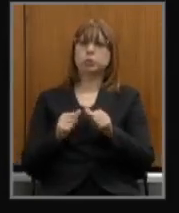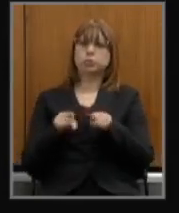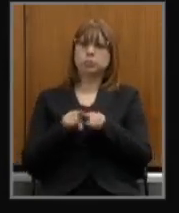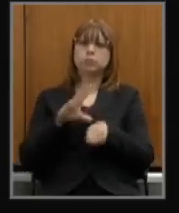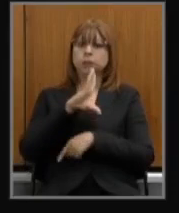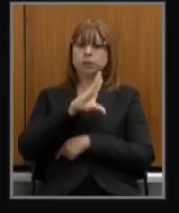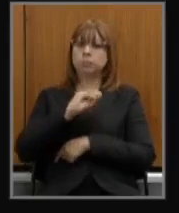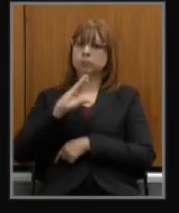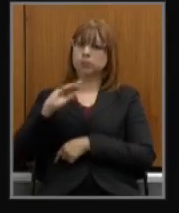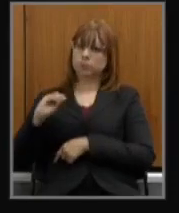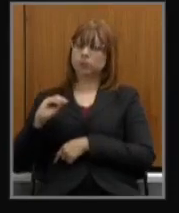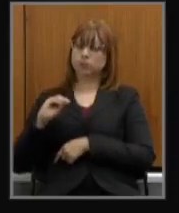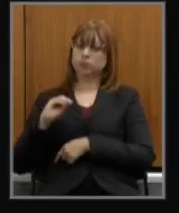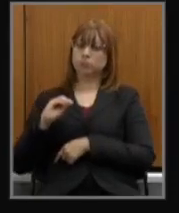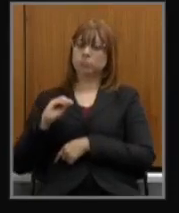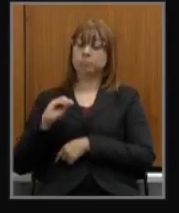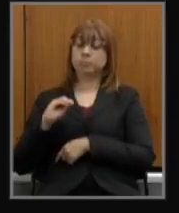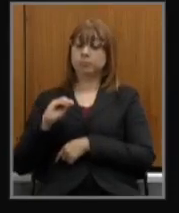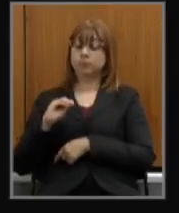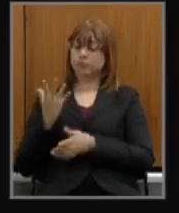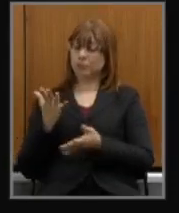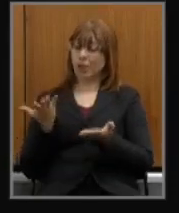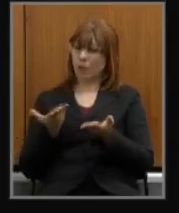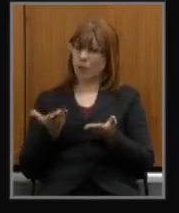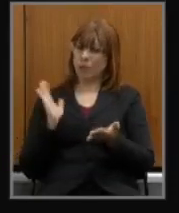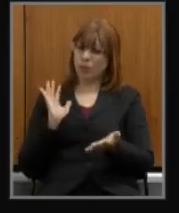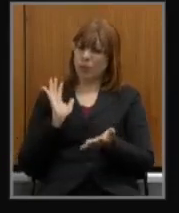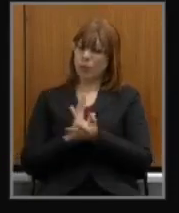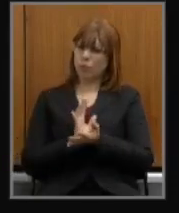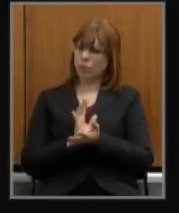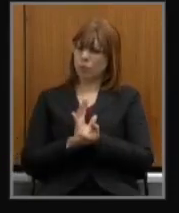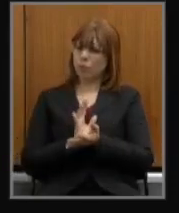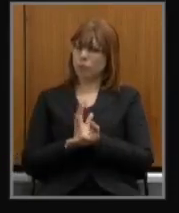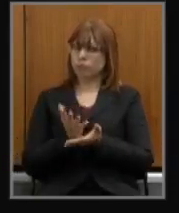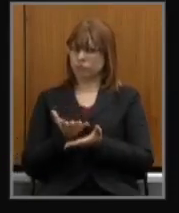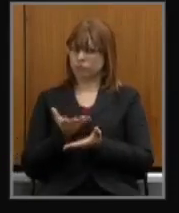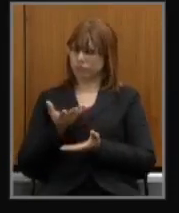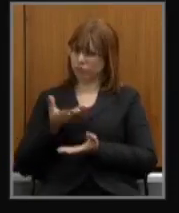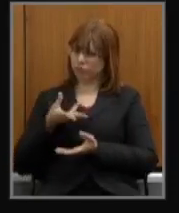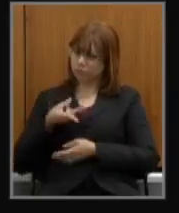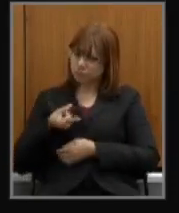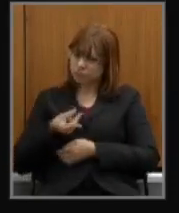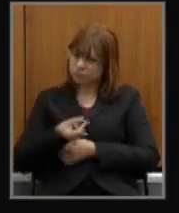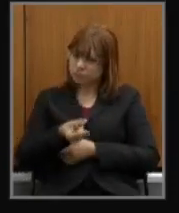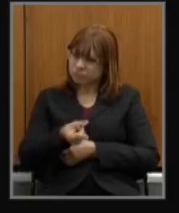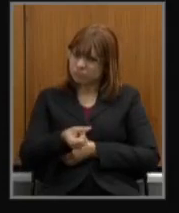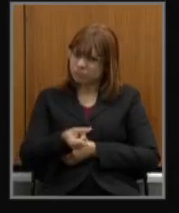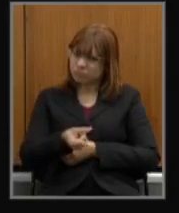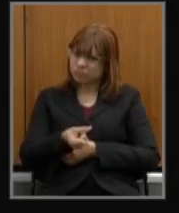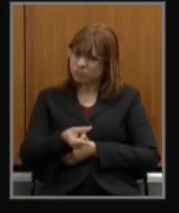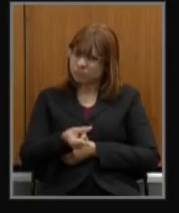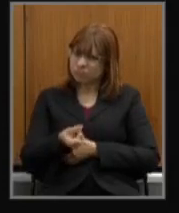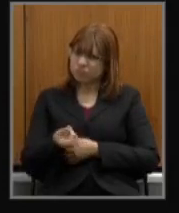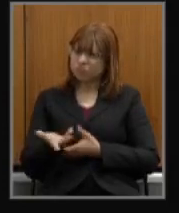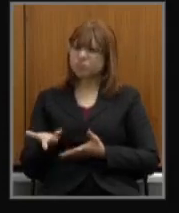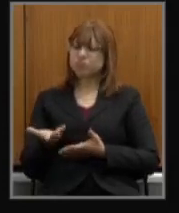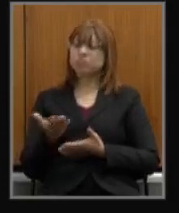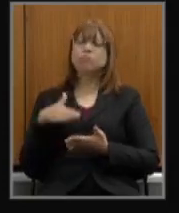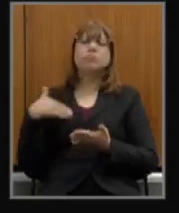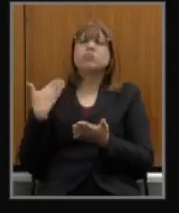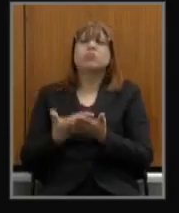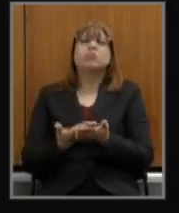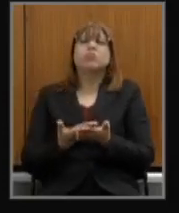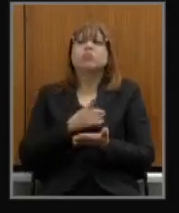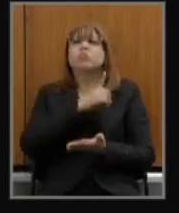atrasados aí essa situação ela perdura na atual situação até quando